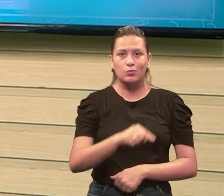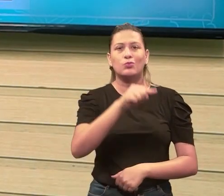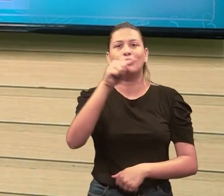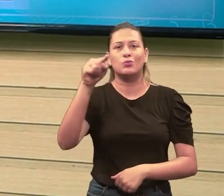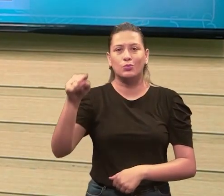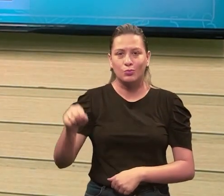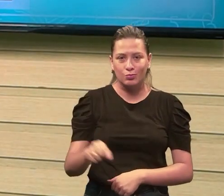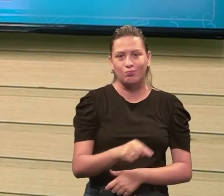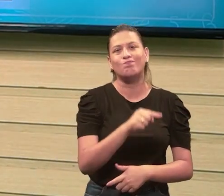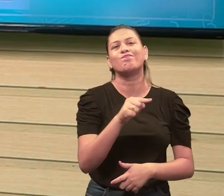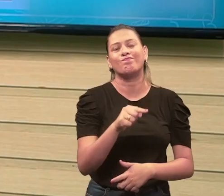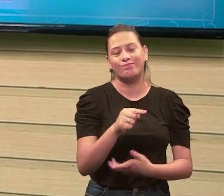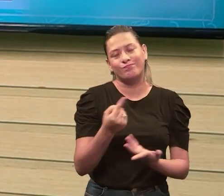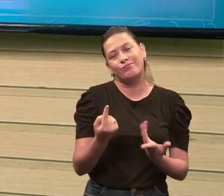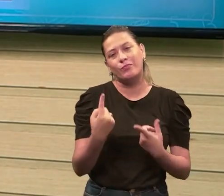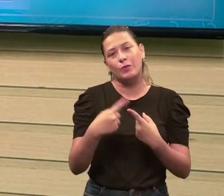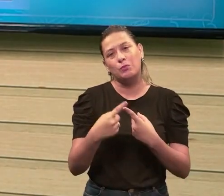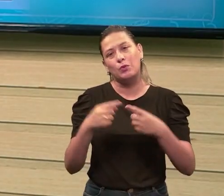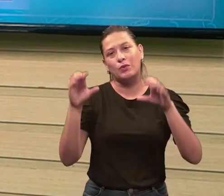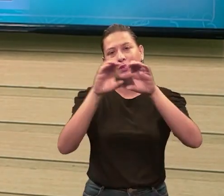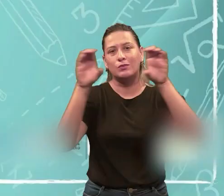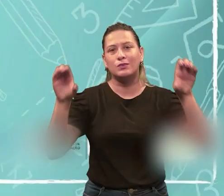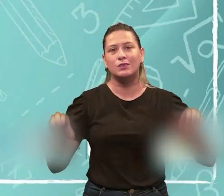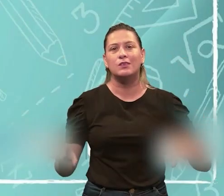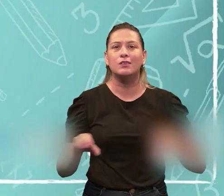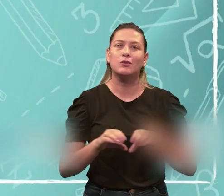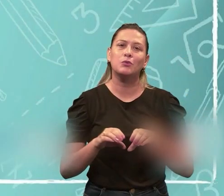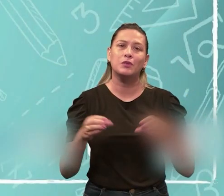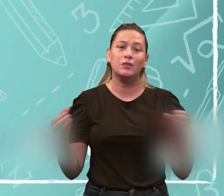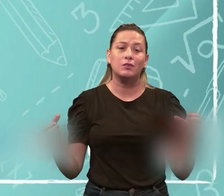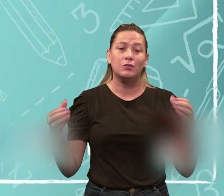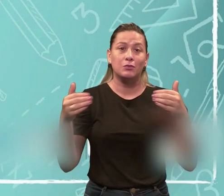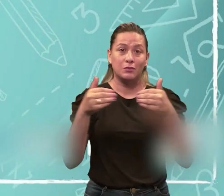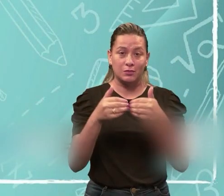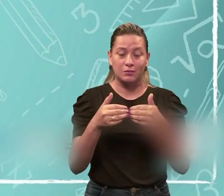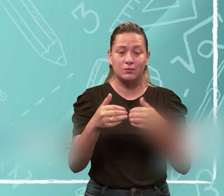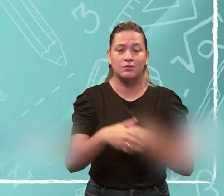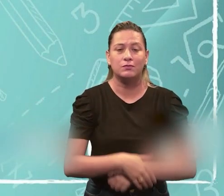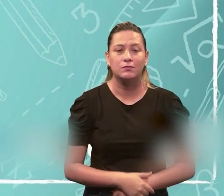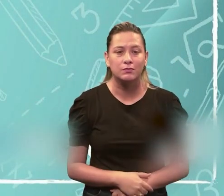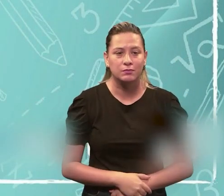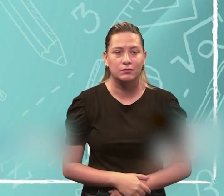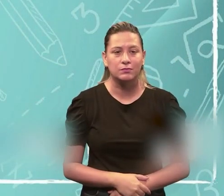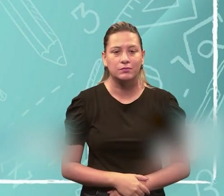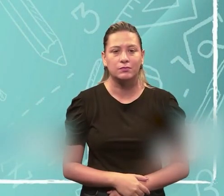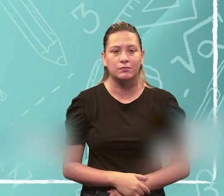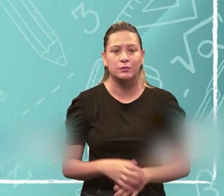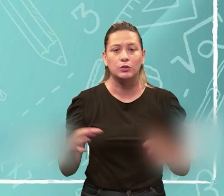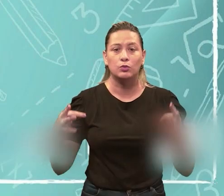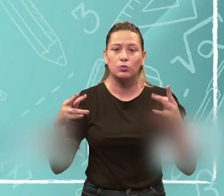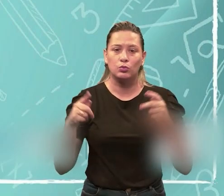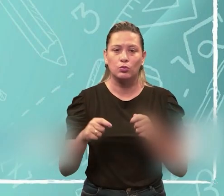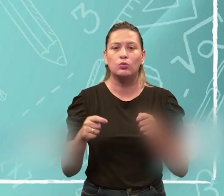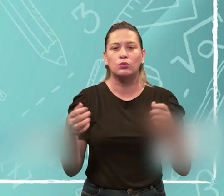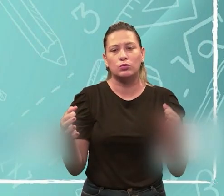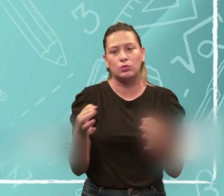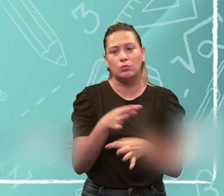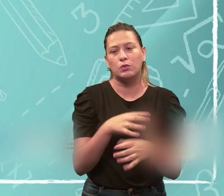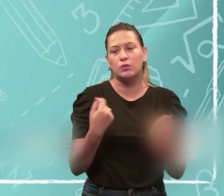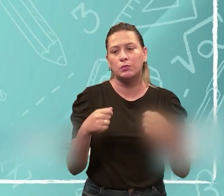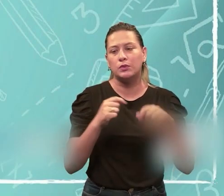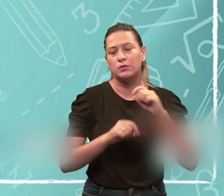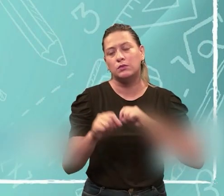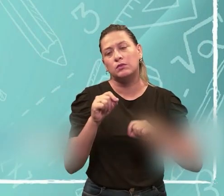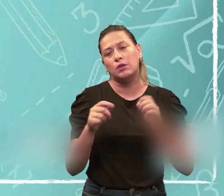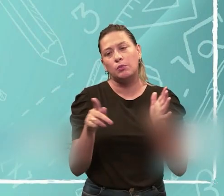circuito fechado, ela retorna aqui para a fonte. Mais um exemplo aqui, né, todos os circuitos completos